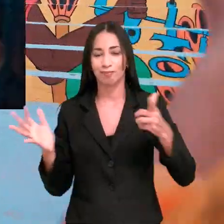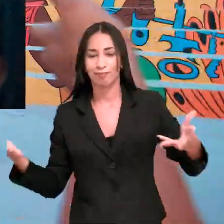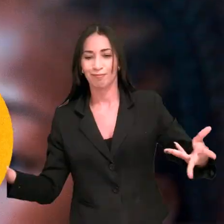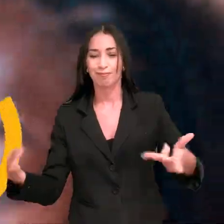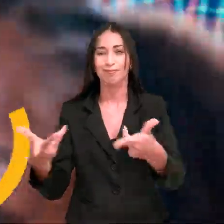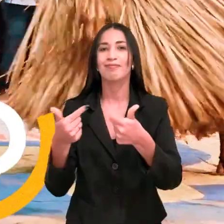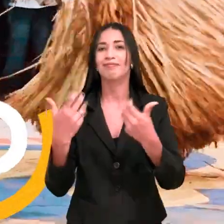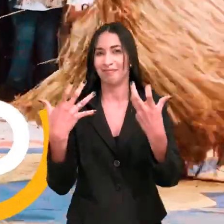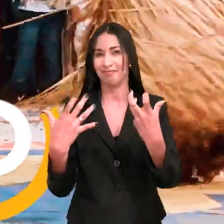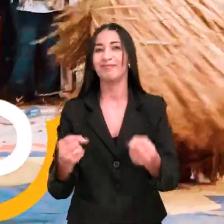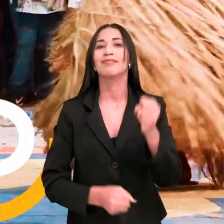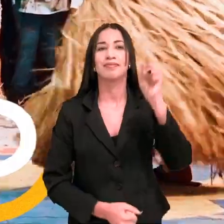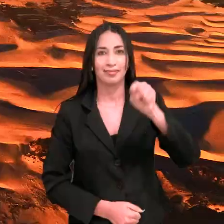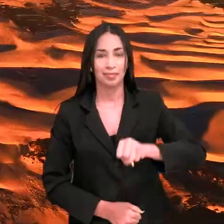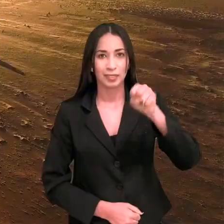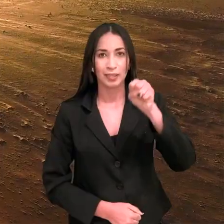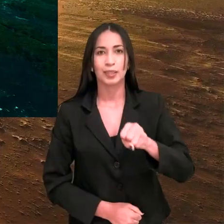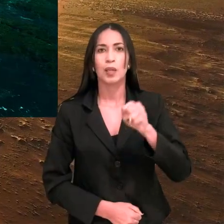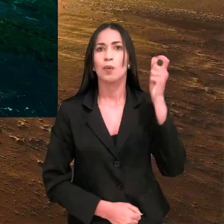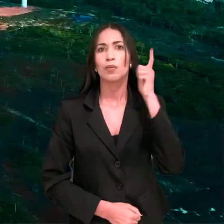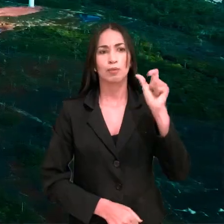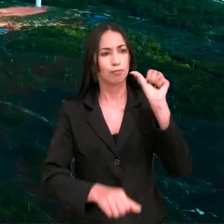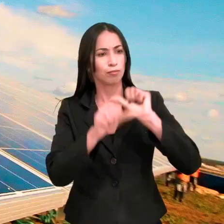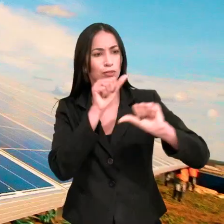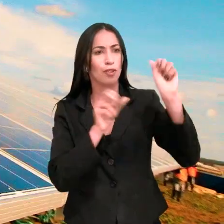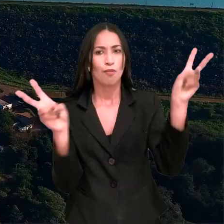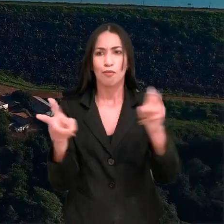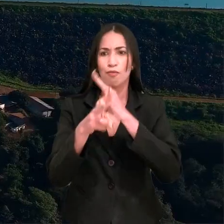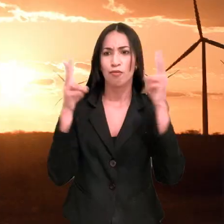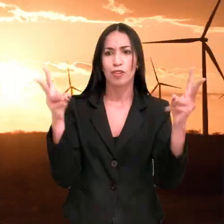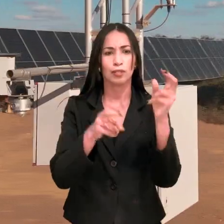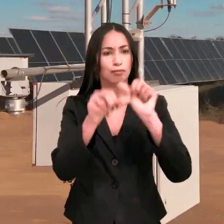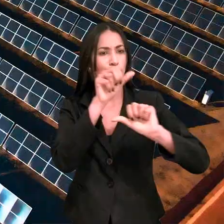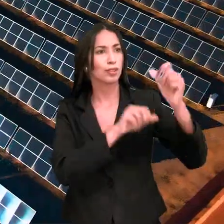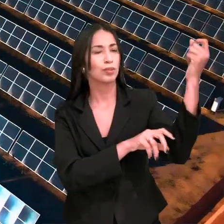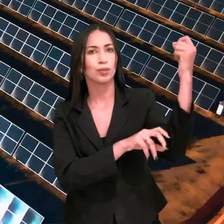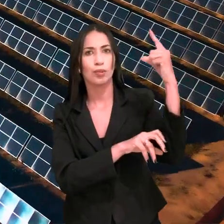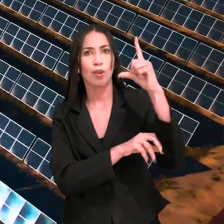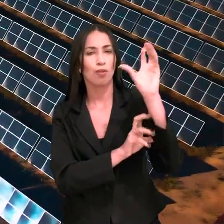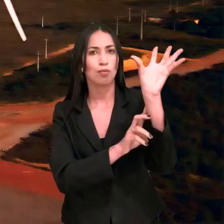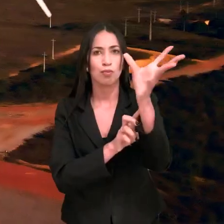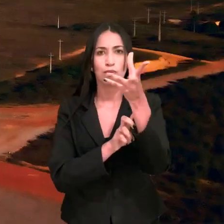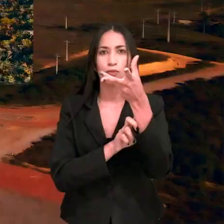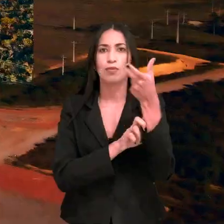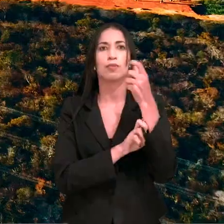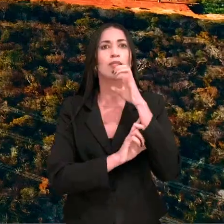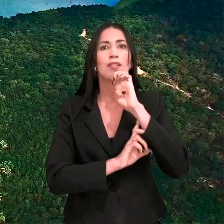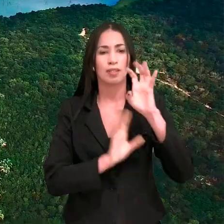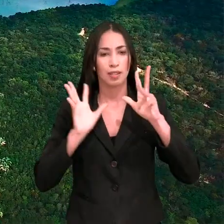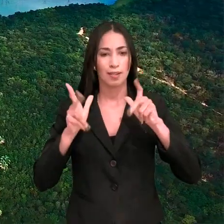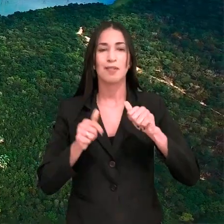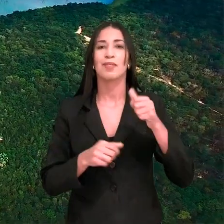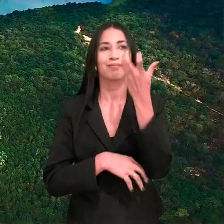talento vai. Ô, se vai. Se for pra transformar vento, sol e água em energia limpa, a nossa natureza vai.